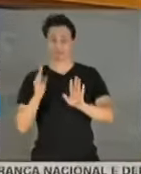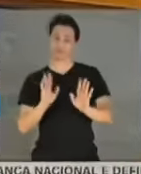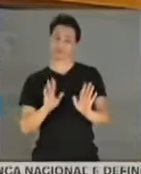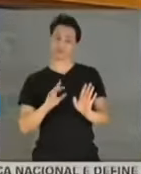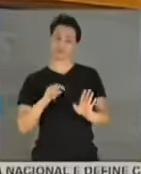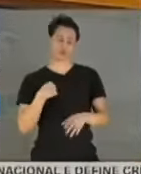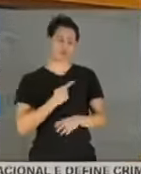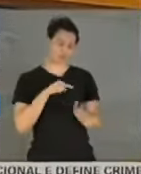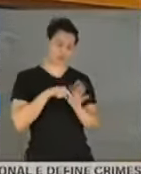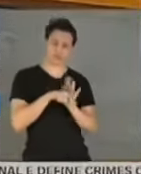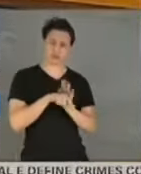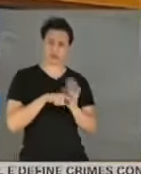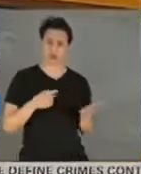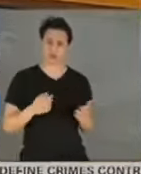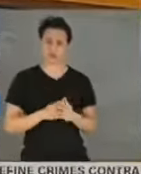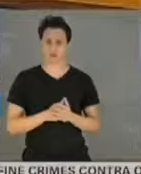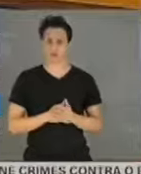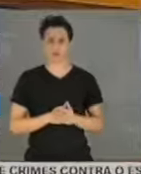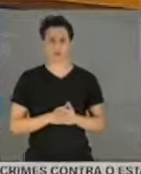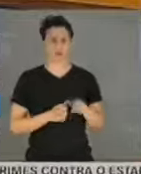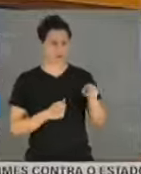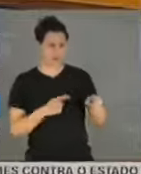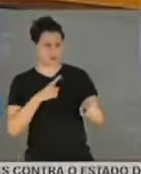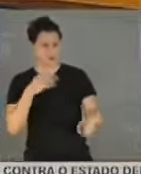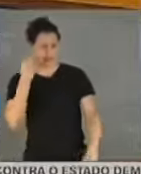investigando. Vossa senhoria, com toda essa experiência, não conseguiu...